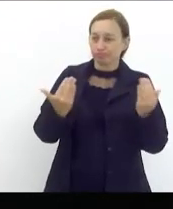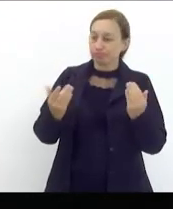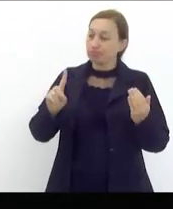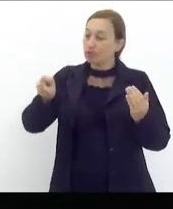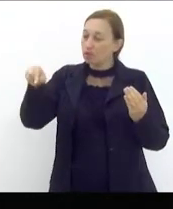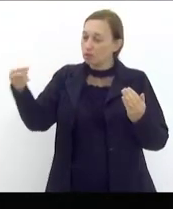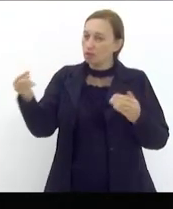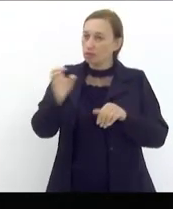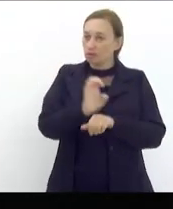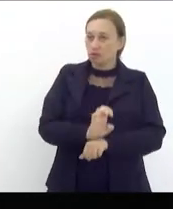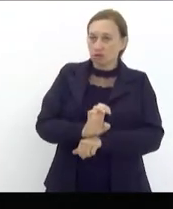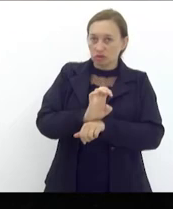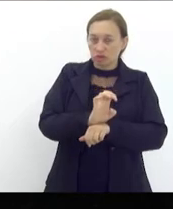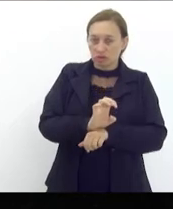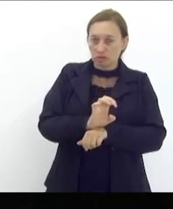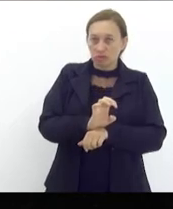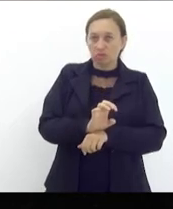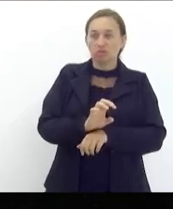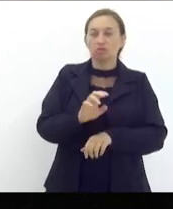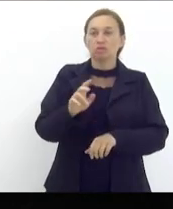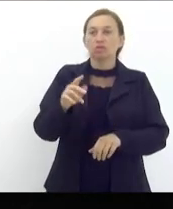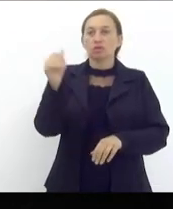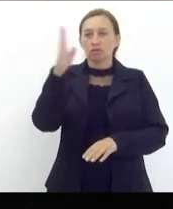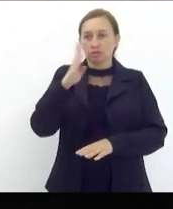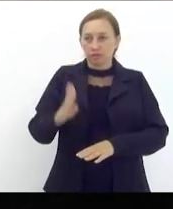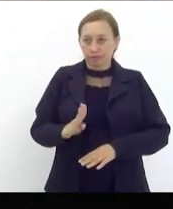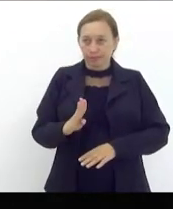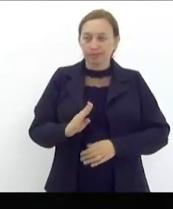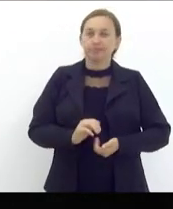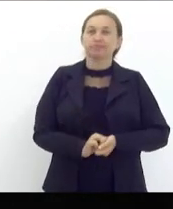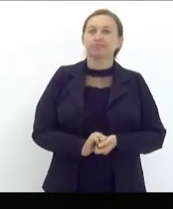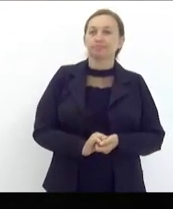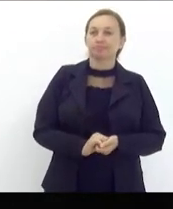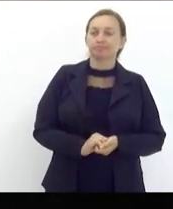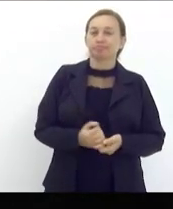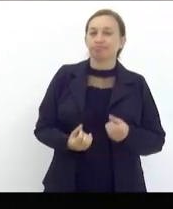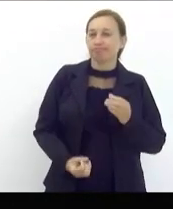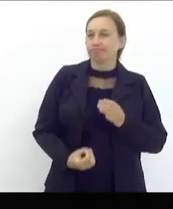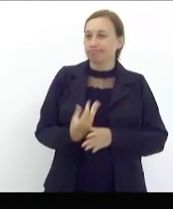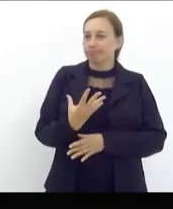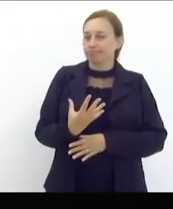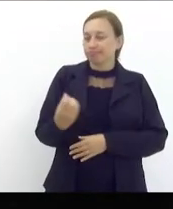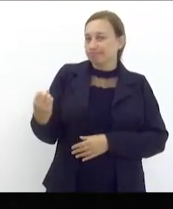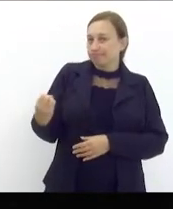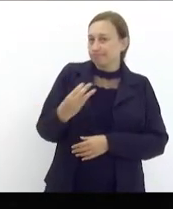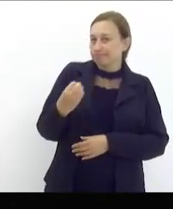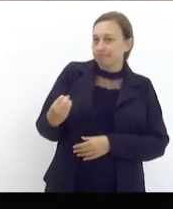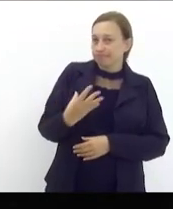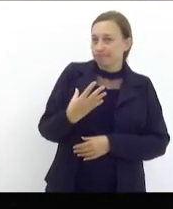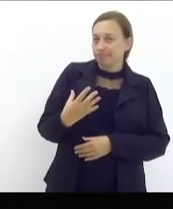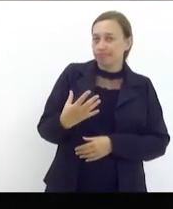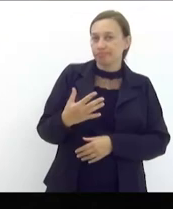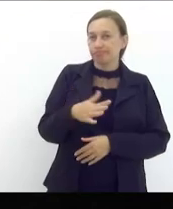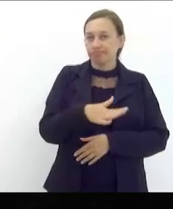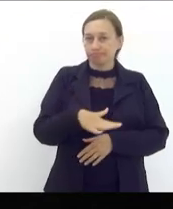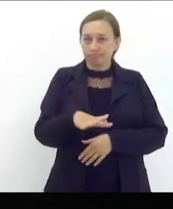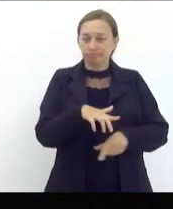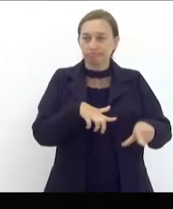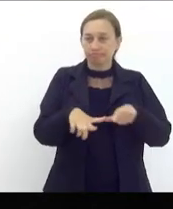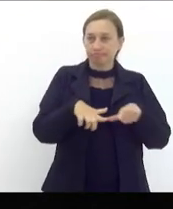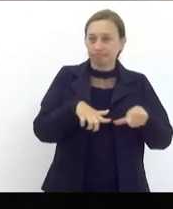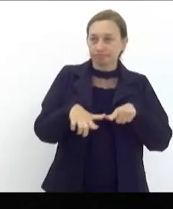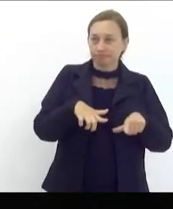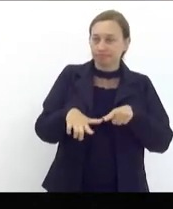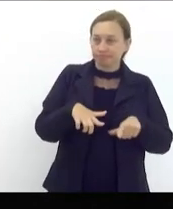outros estados do Brasil está aquém da produção de novos postos de trabalho de emprego e